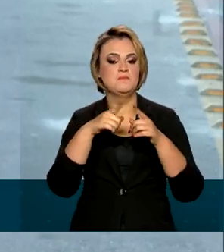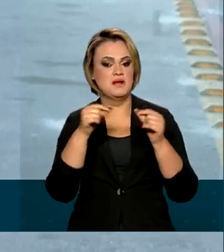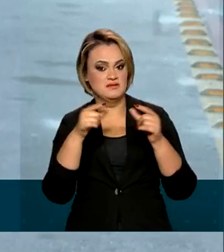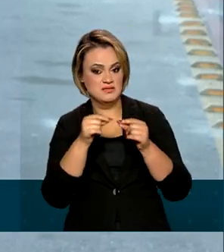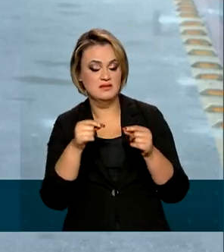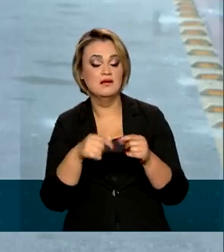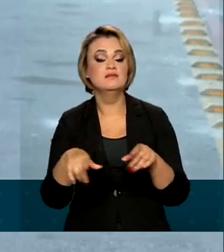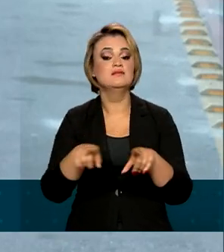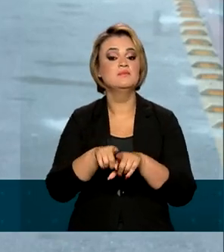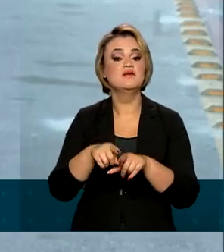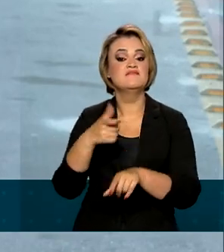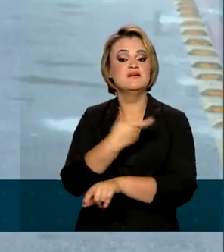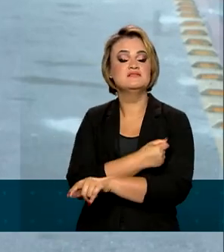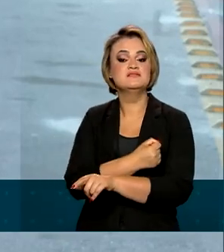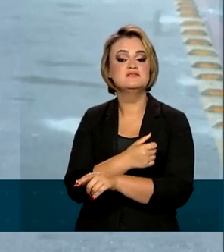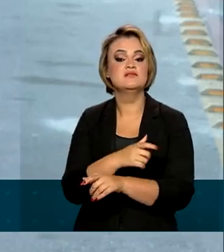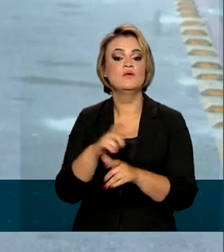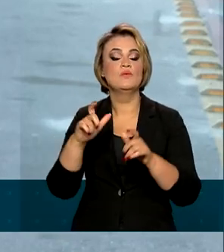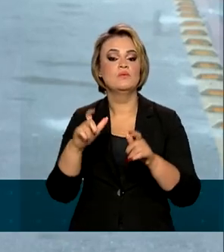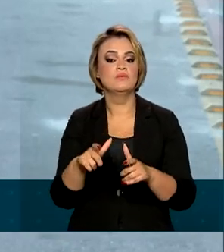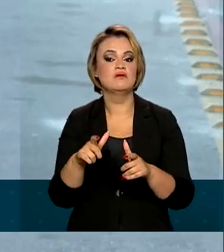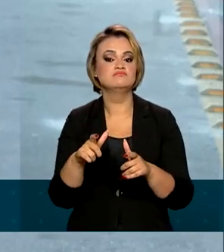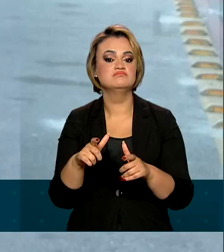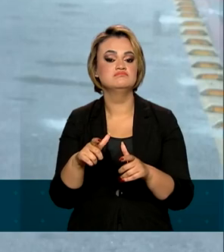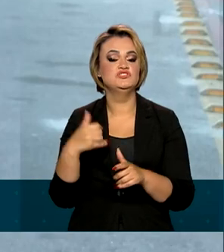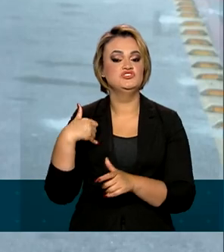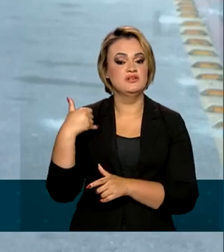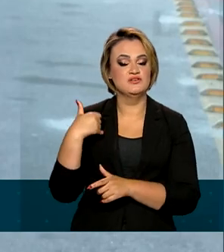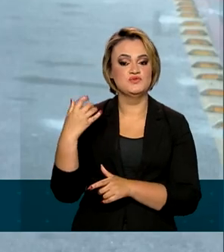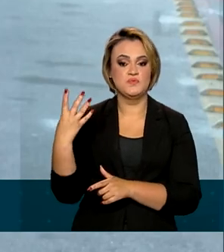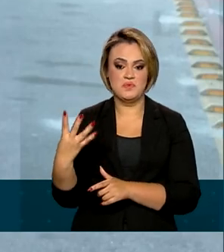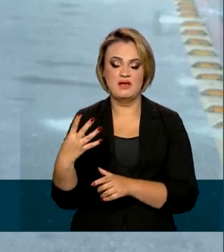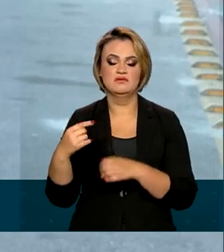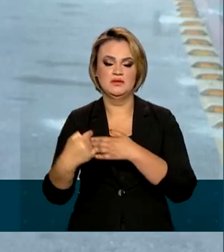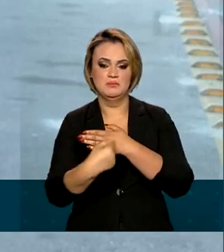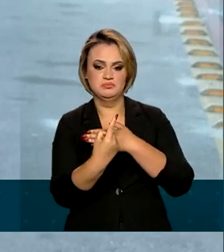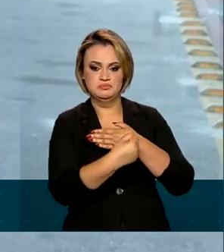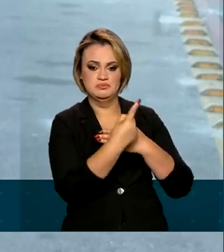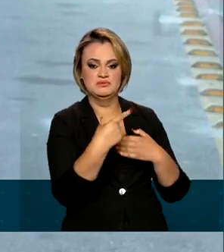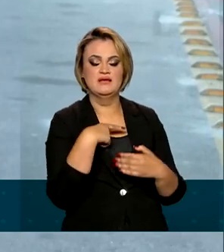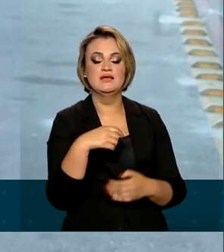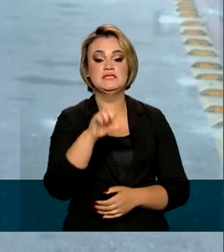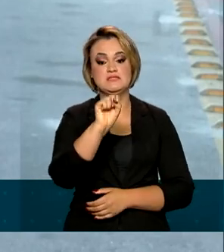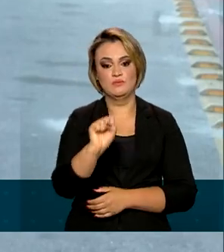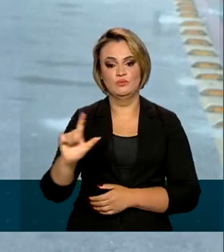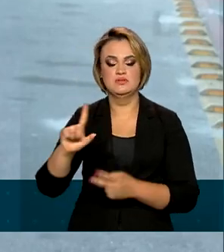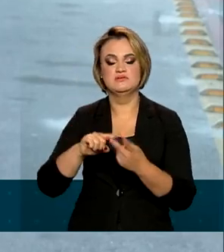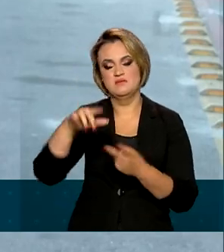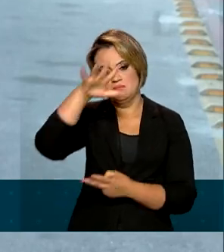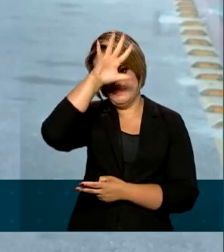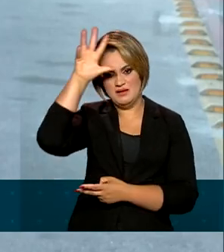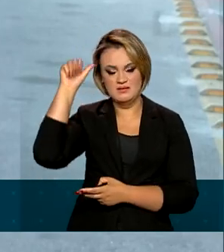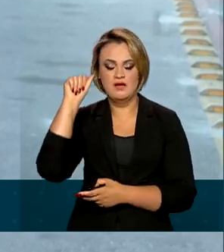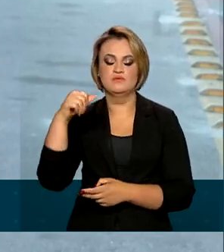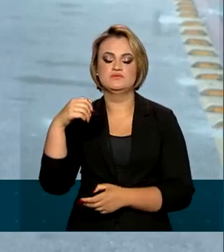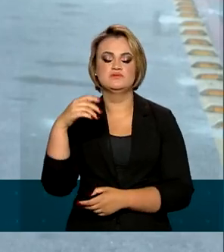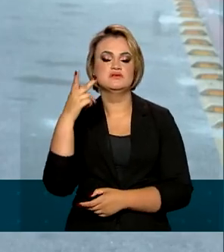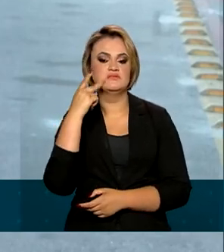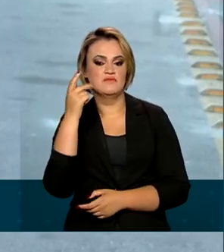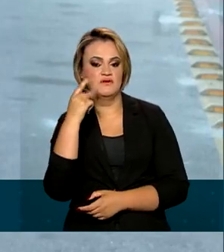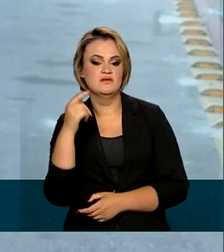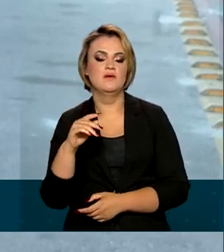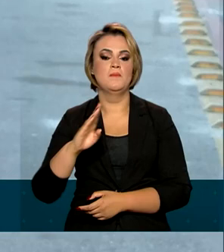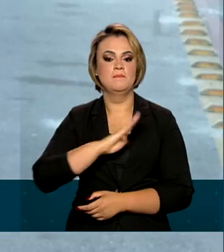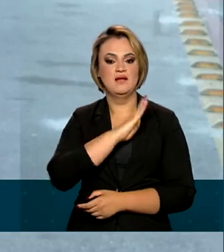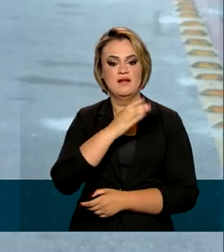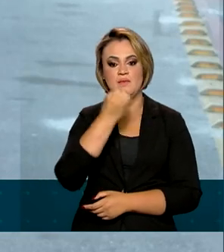também começa a vacinar hoje crianças de 4 anos imunossuprimidas. São Luís, Manaus, Salvador, Fortaleza, Belém